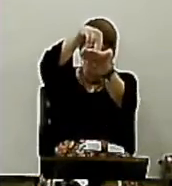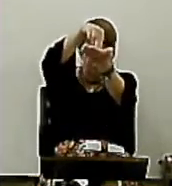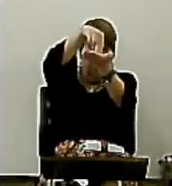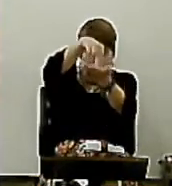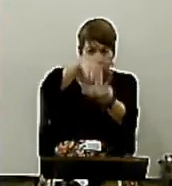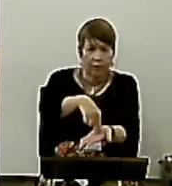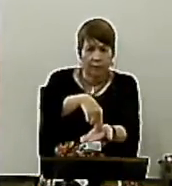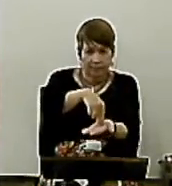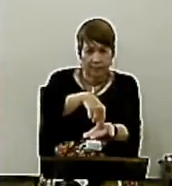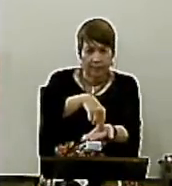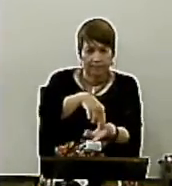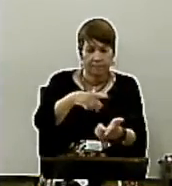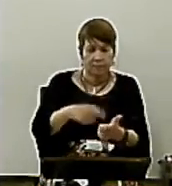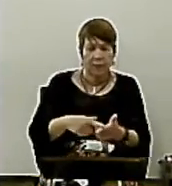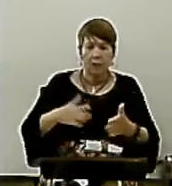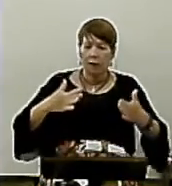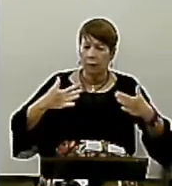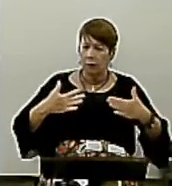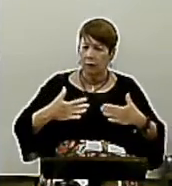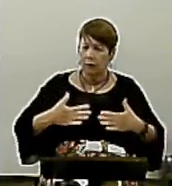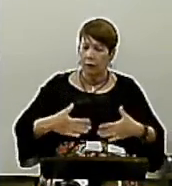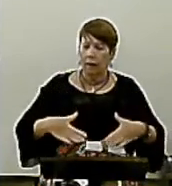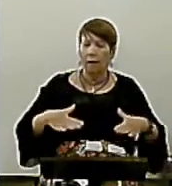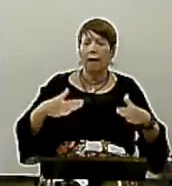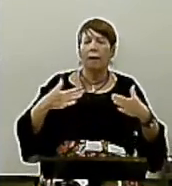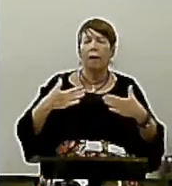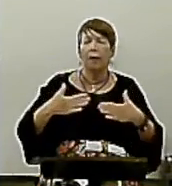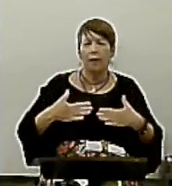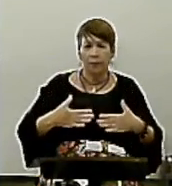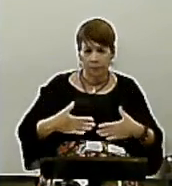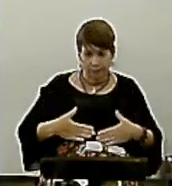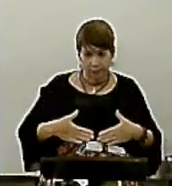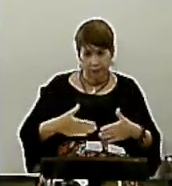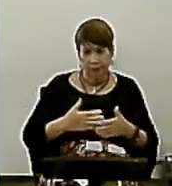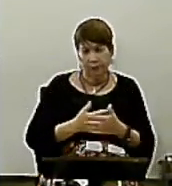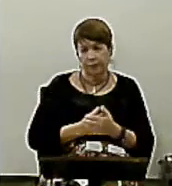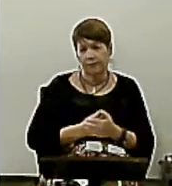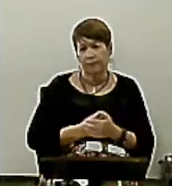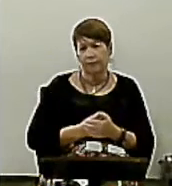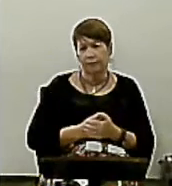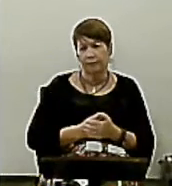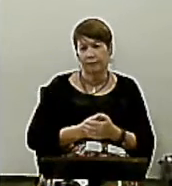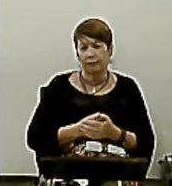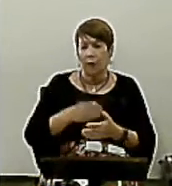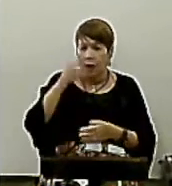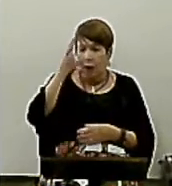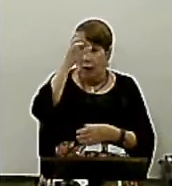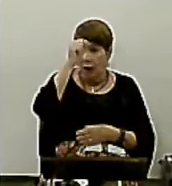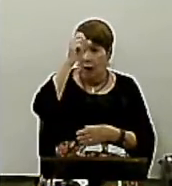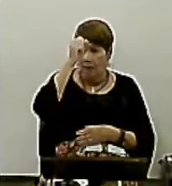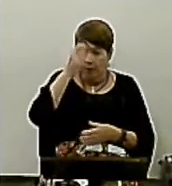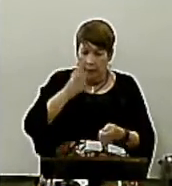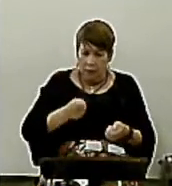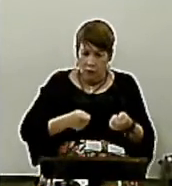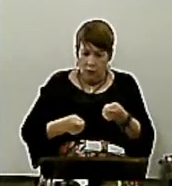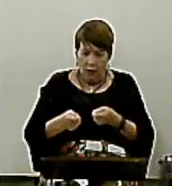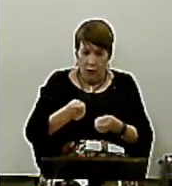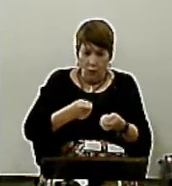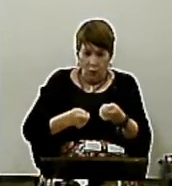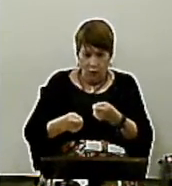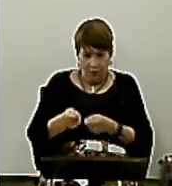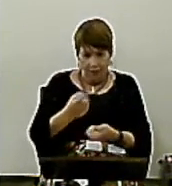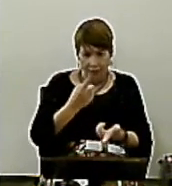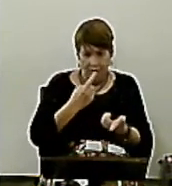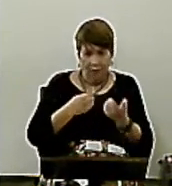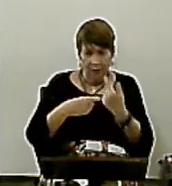É calmo É temperante É sereno E aprende A controlar Os seus desejos